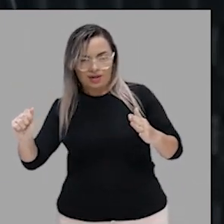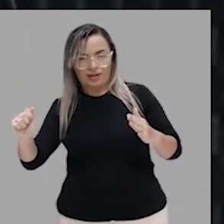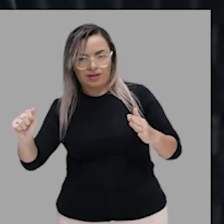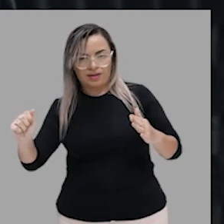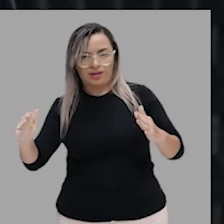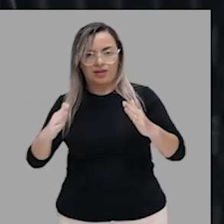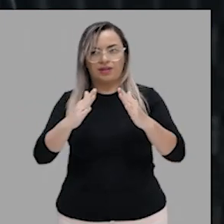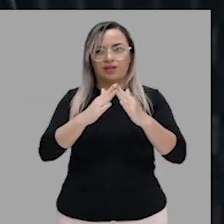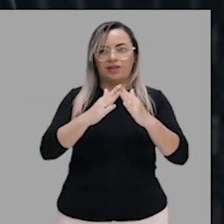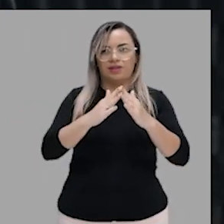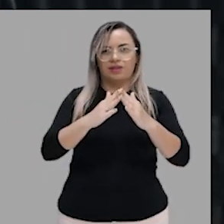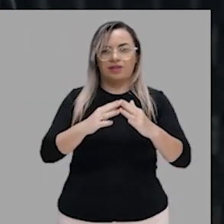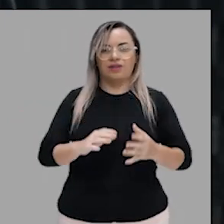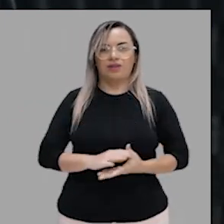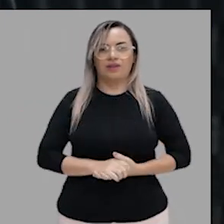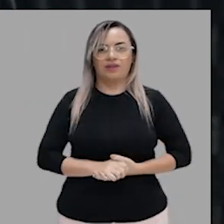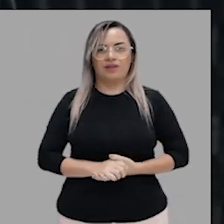minha mãe.